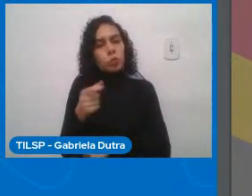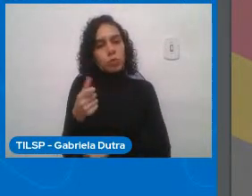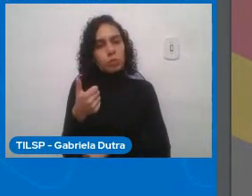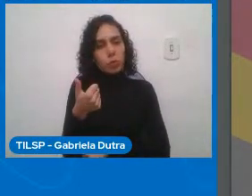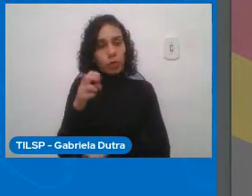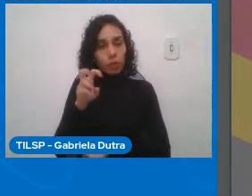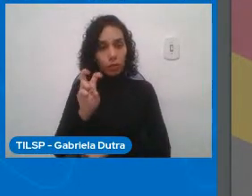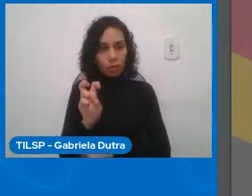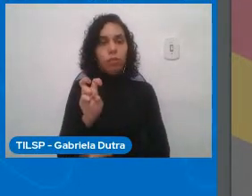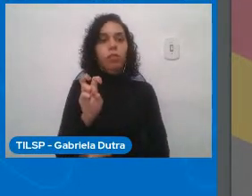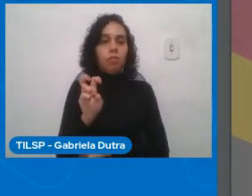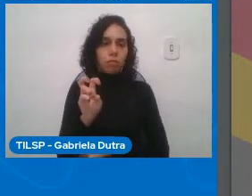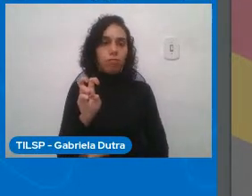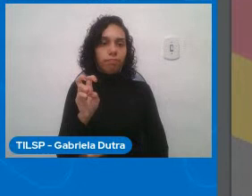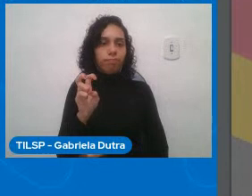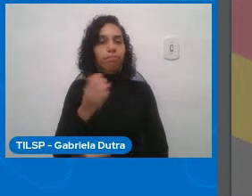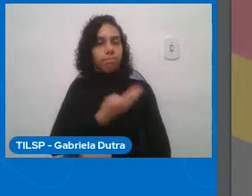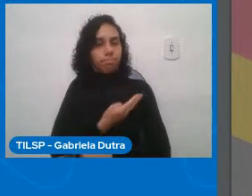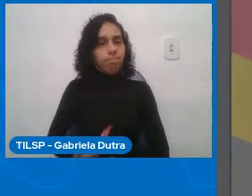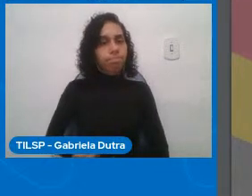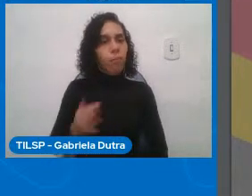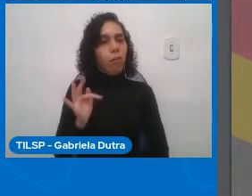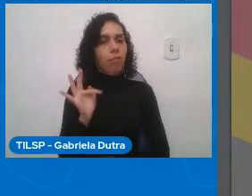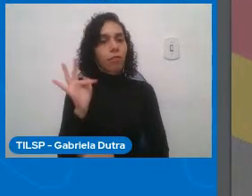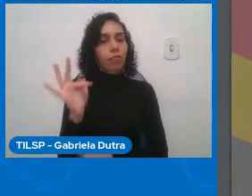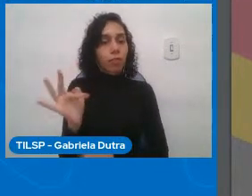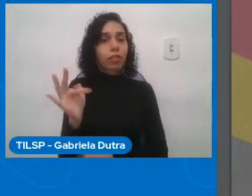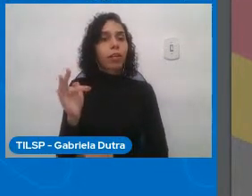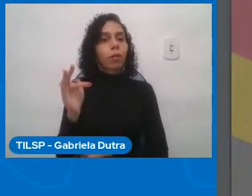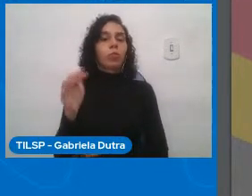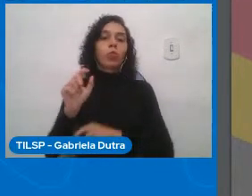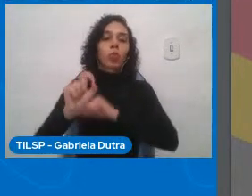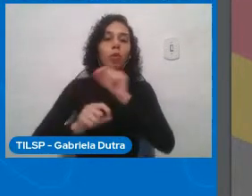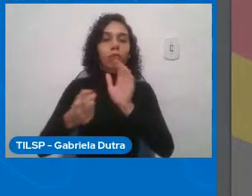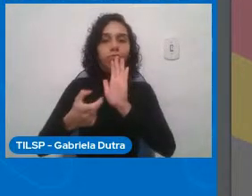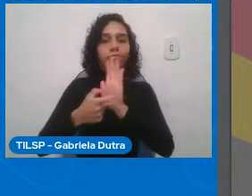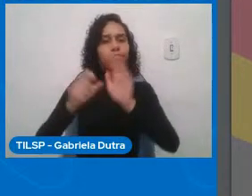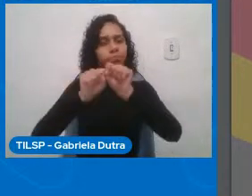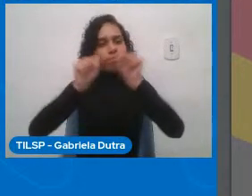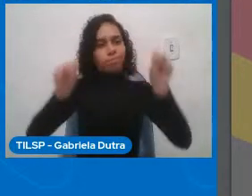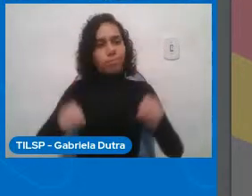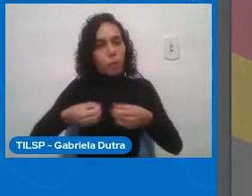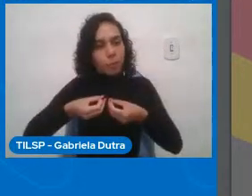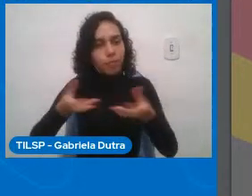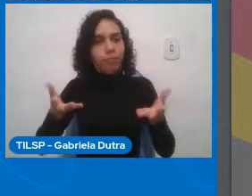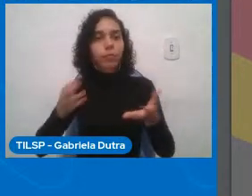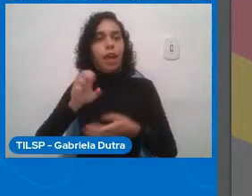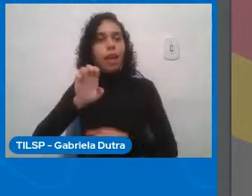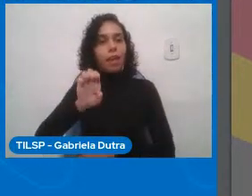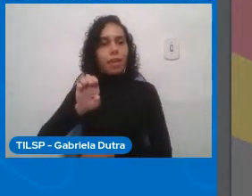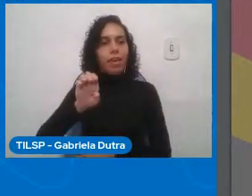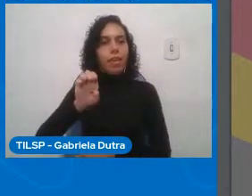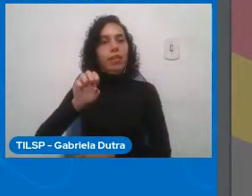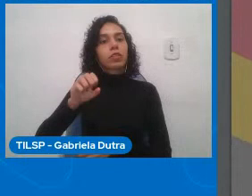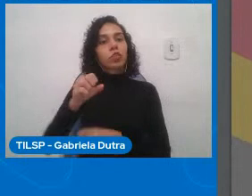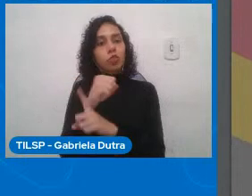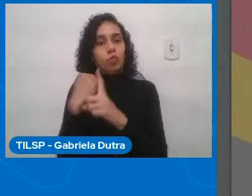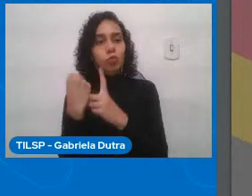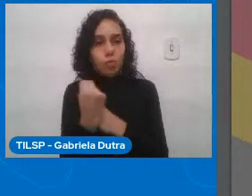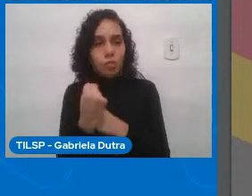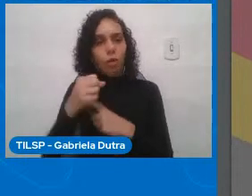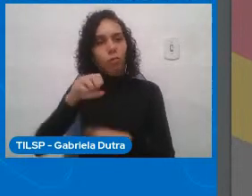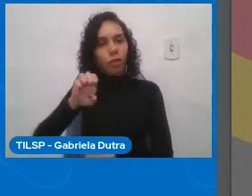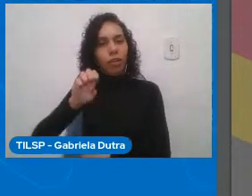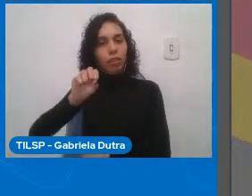governo federal lançou o E-Social, um sistema dedicado a controlar todo o recolhimento do simples